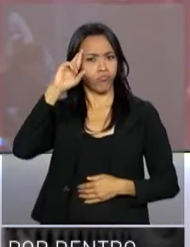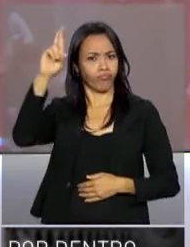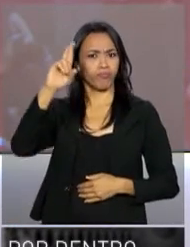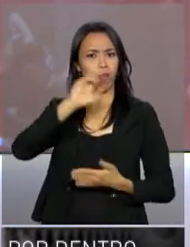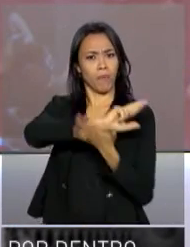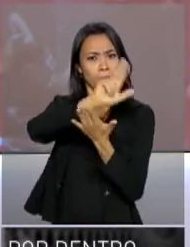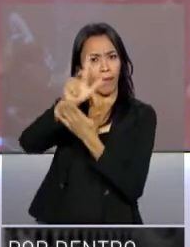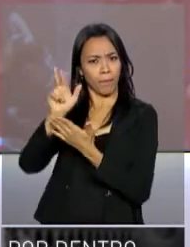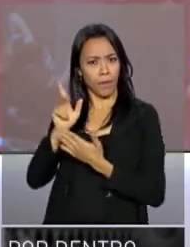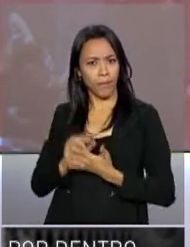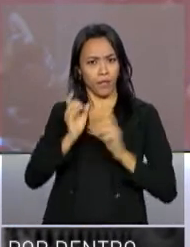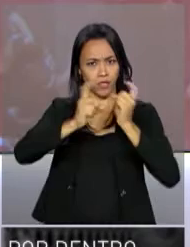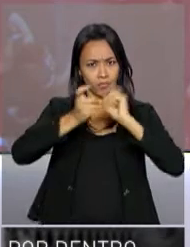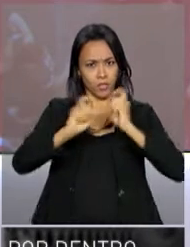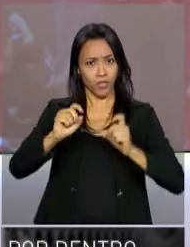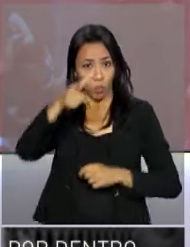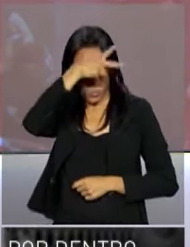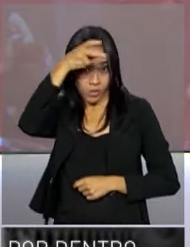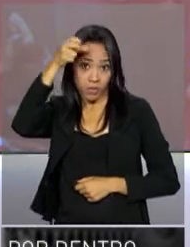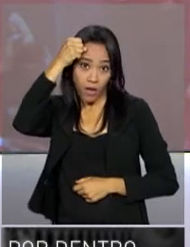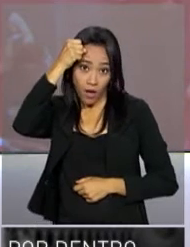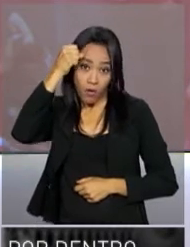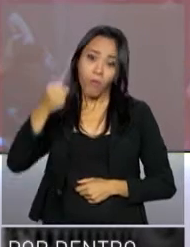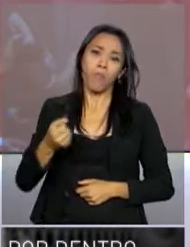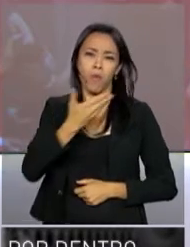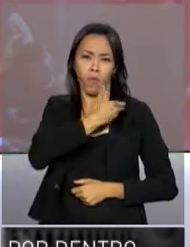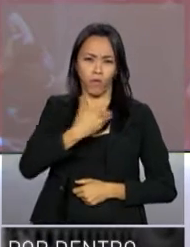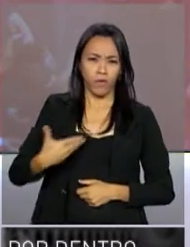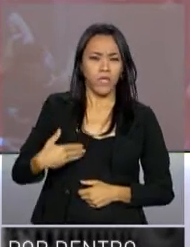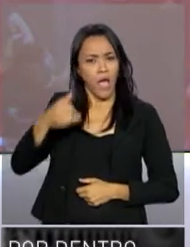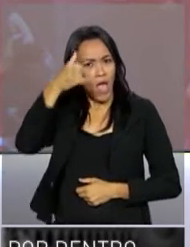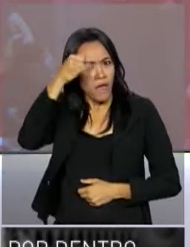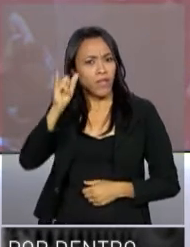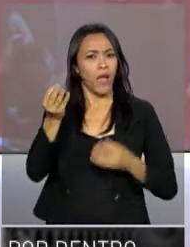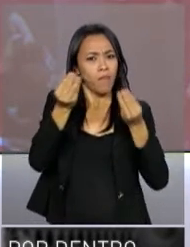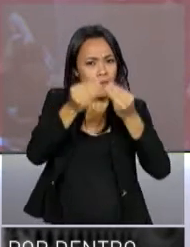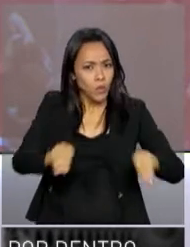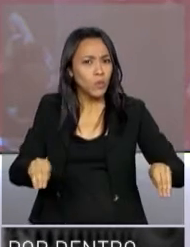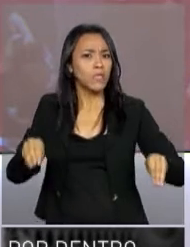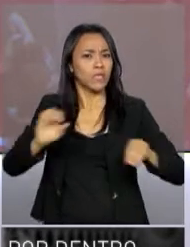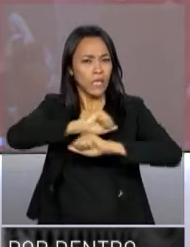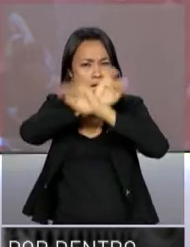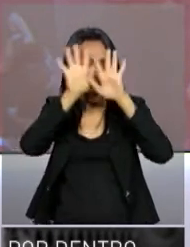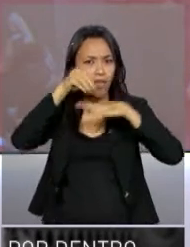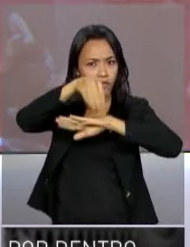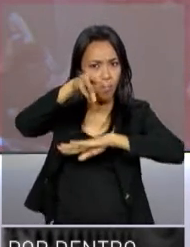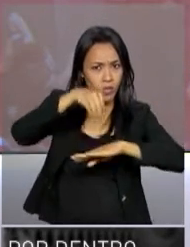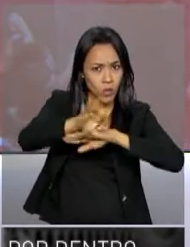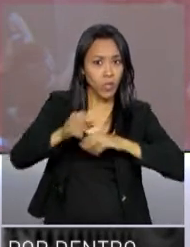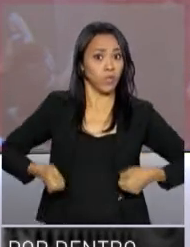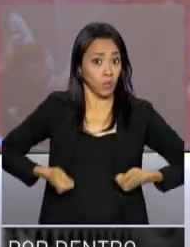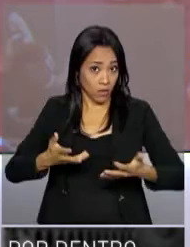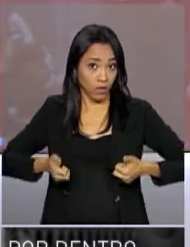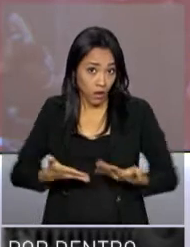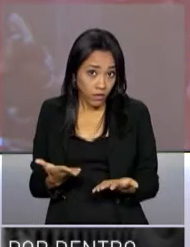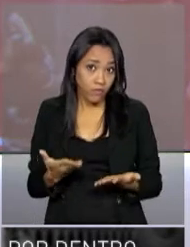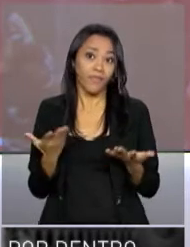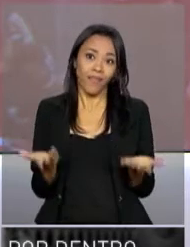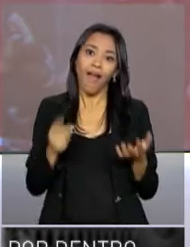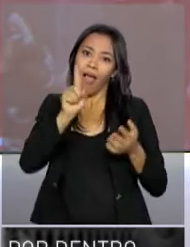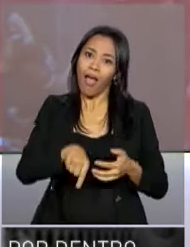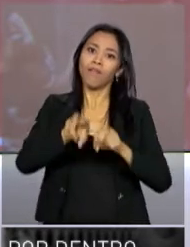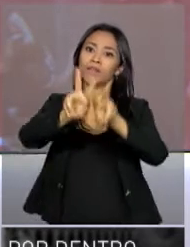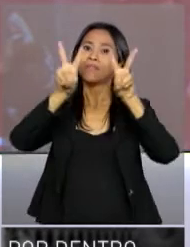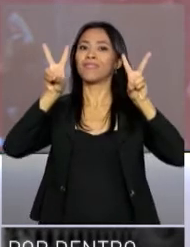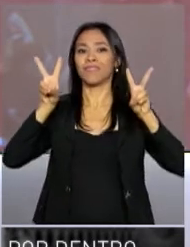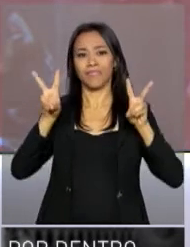municipais a criar uma administração pública preventiva com transparência nas informações e gastos governamentais. O tema